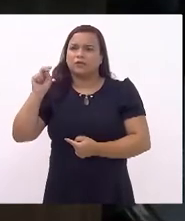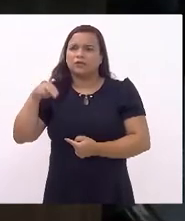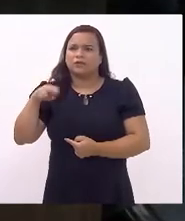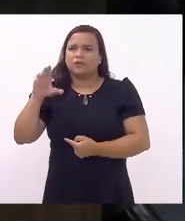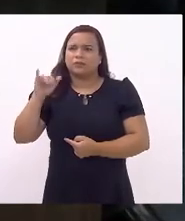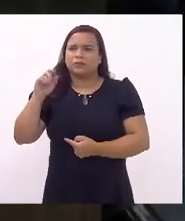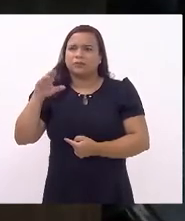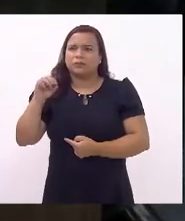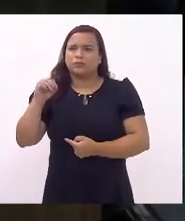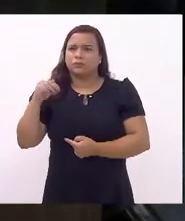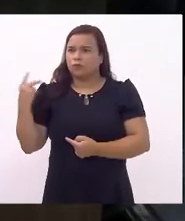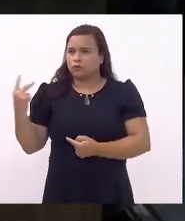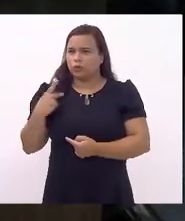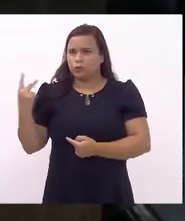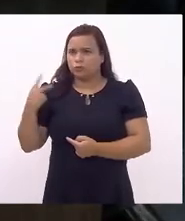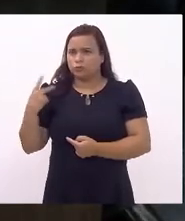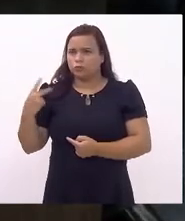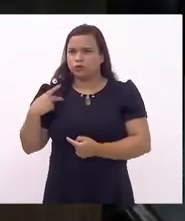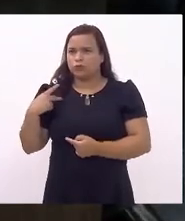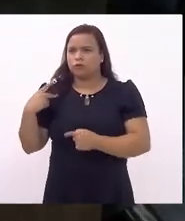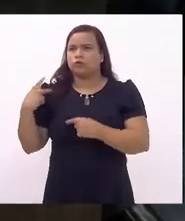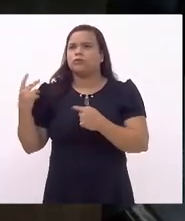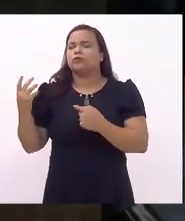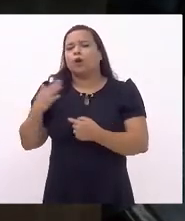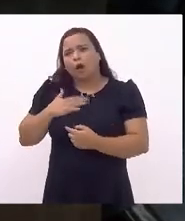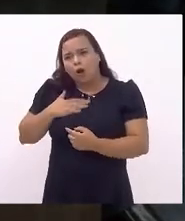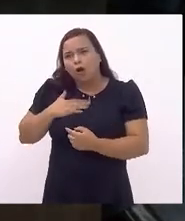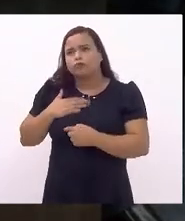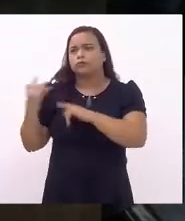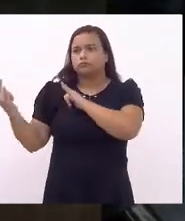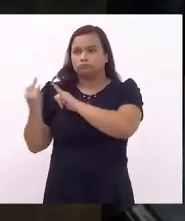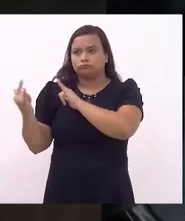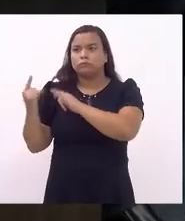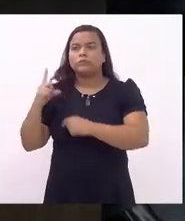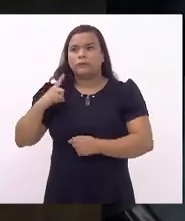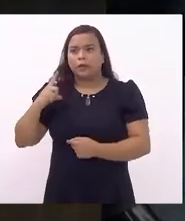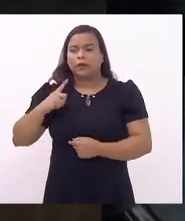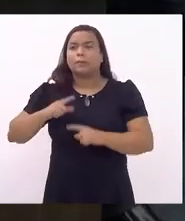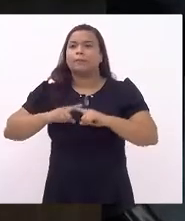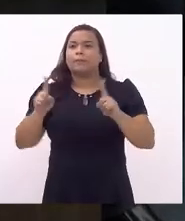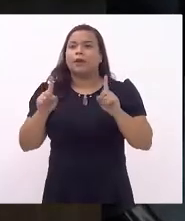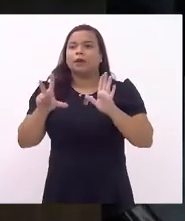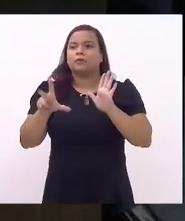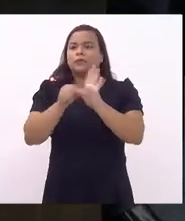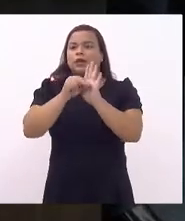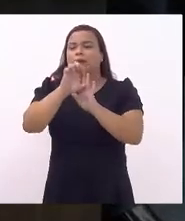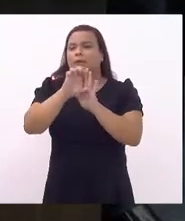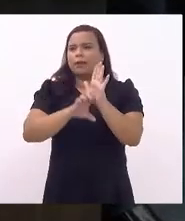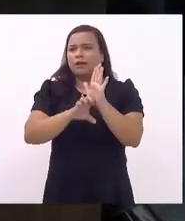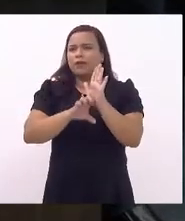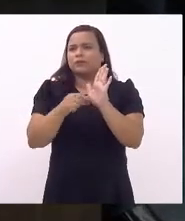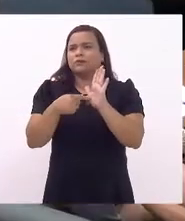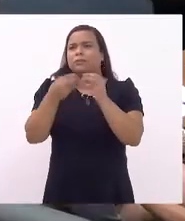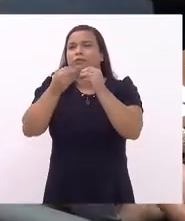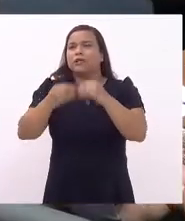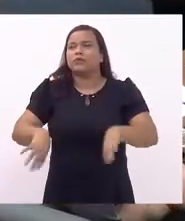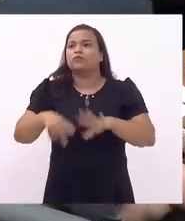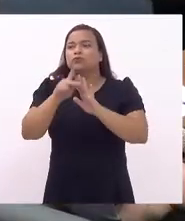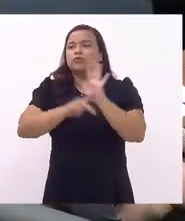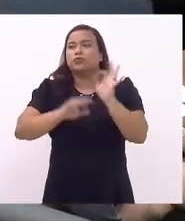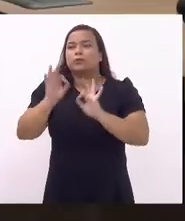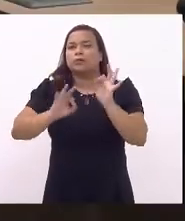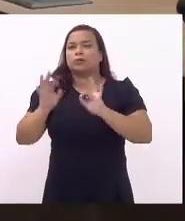infelizes, nós nos amamos em Cristo, mas a emenda, ela prejudica o nosso projeto, porque ela é